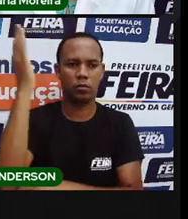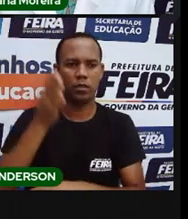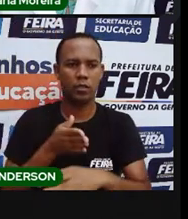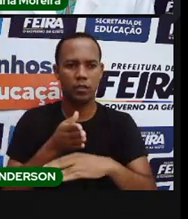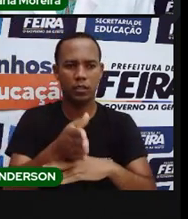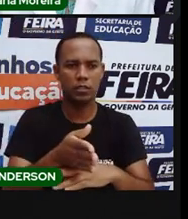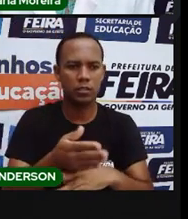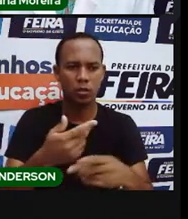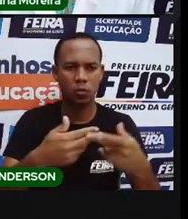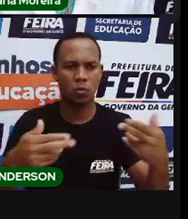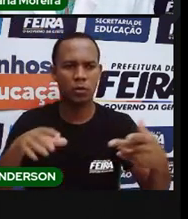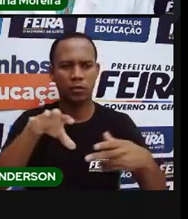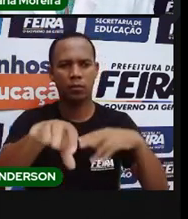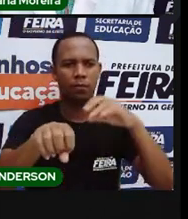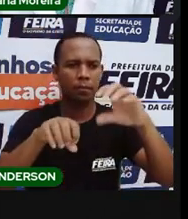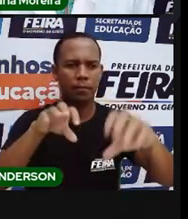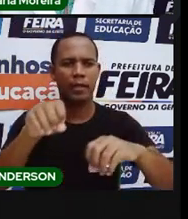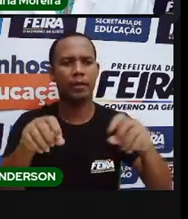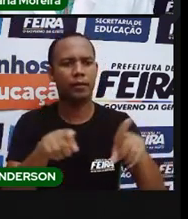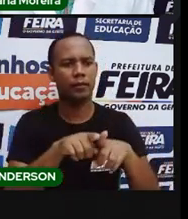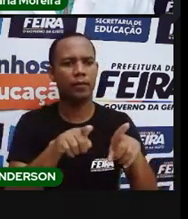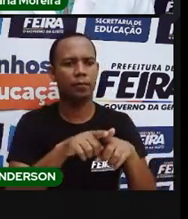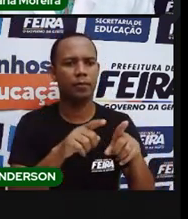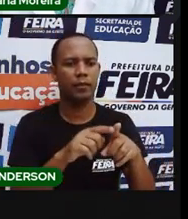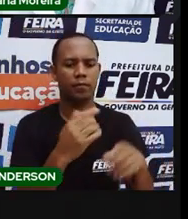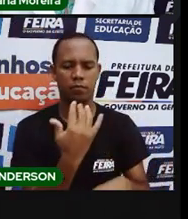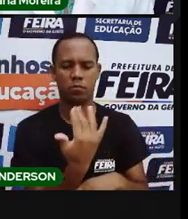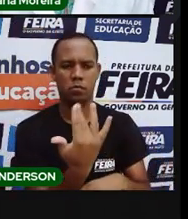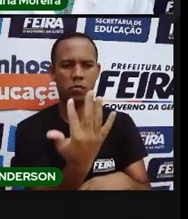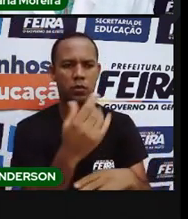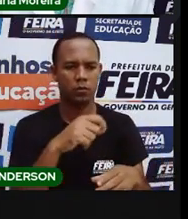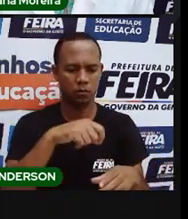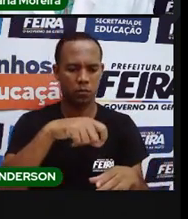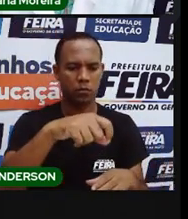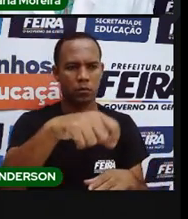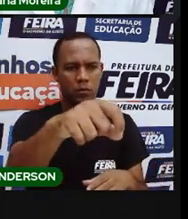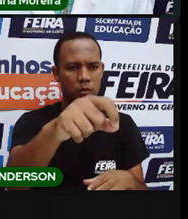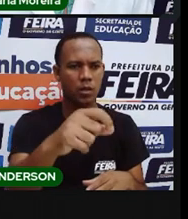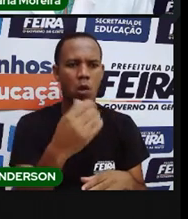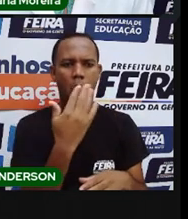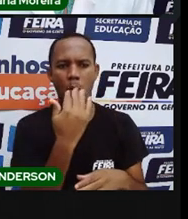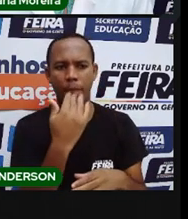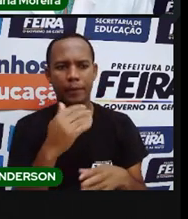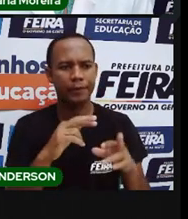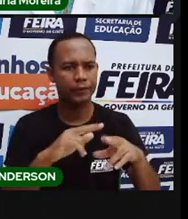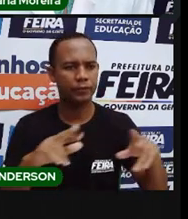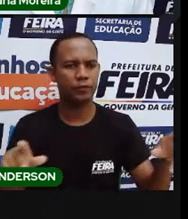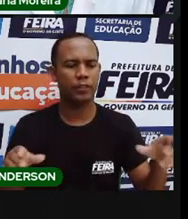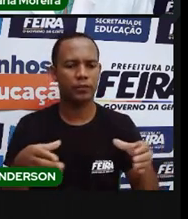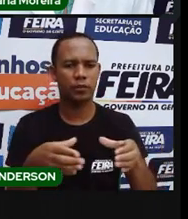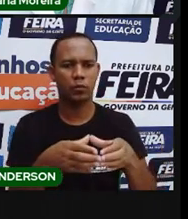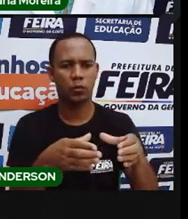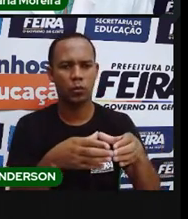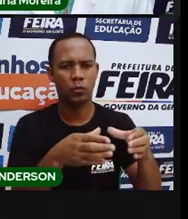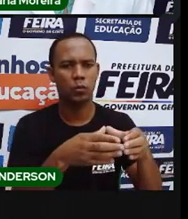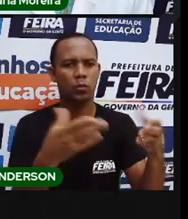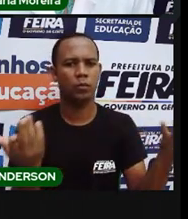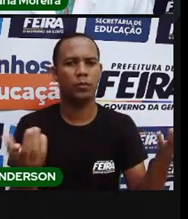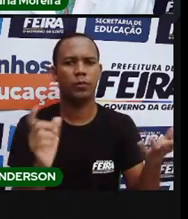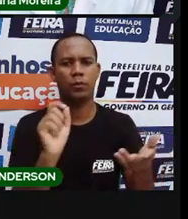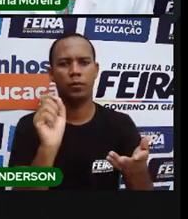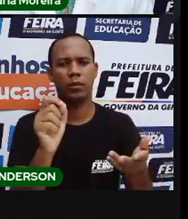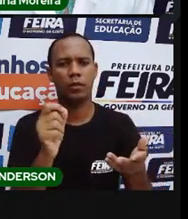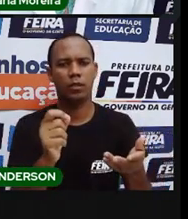além de plantar também o que necessita. Os principais alimentos consumidos entre os povos indígenas são